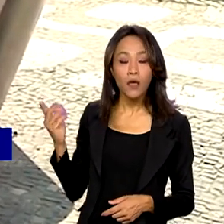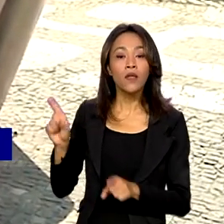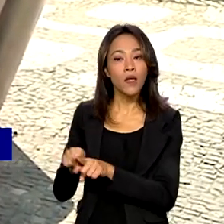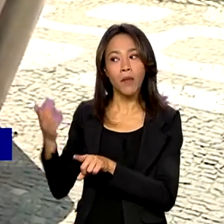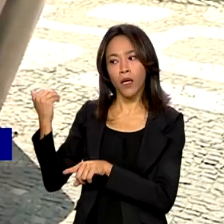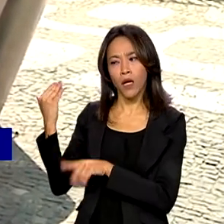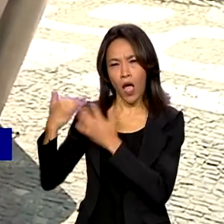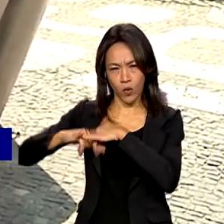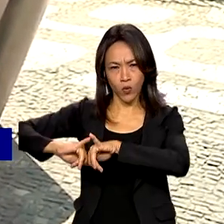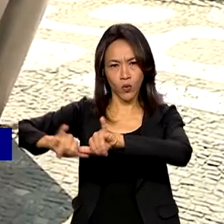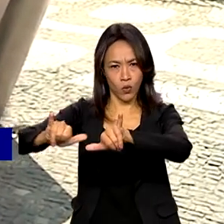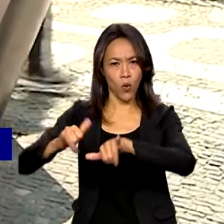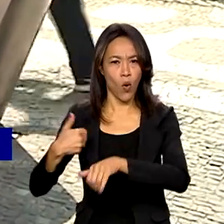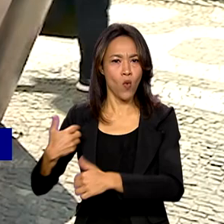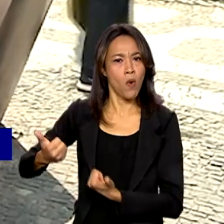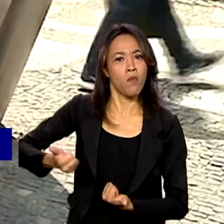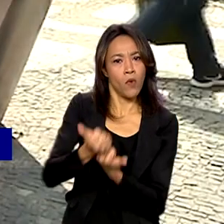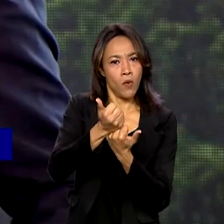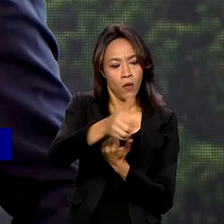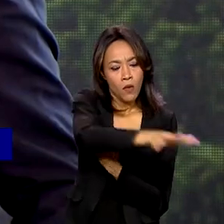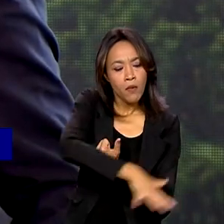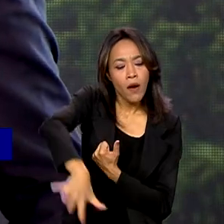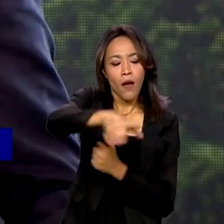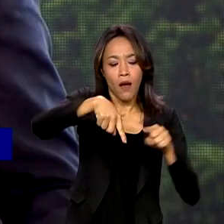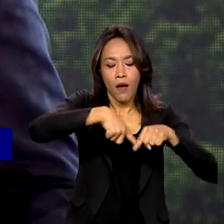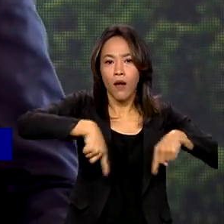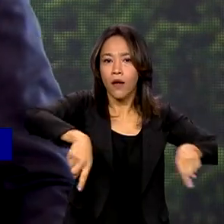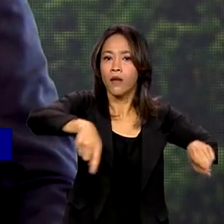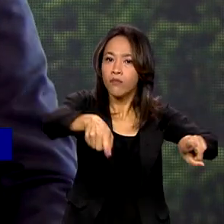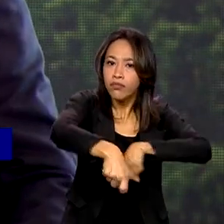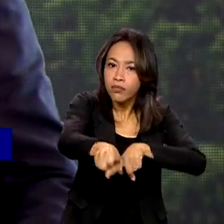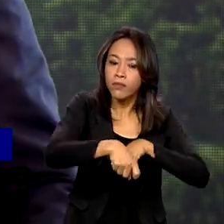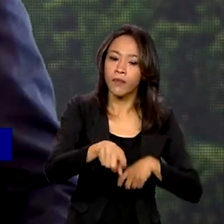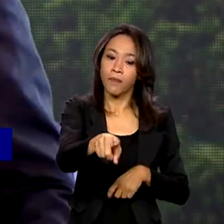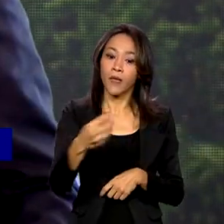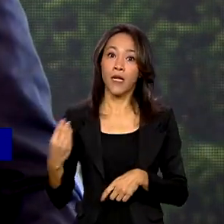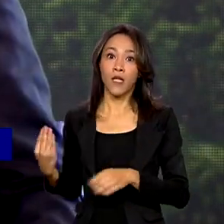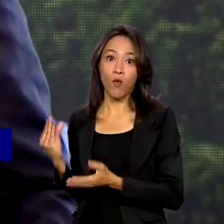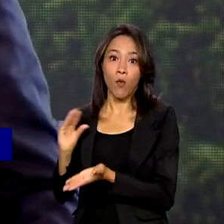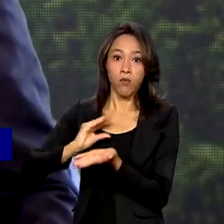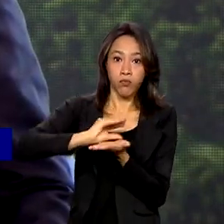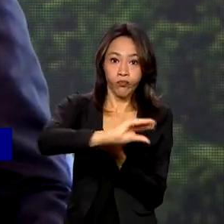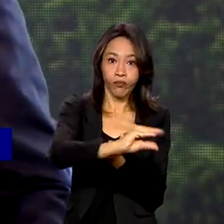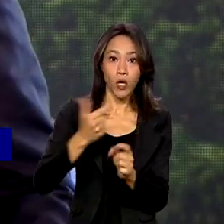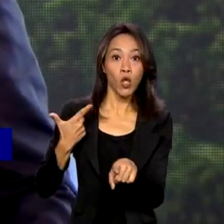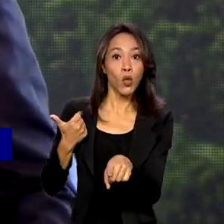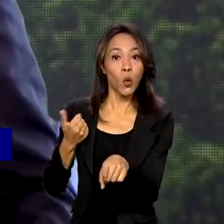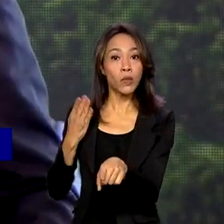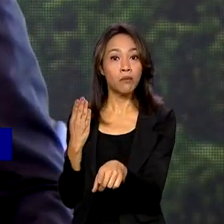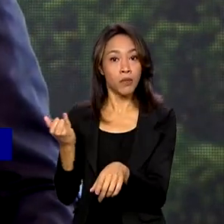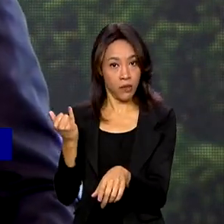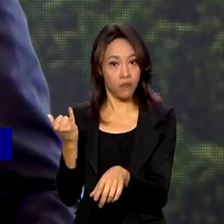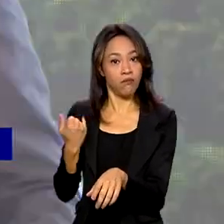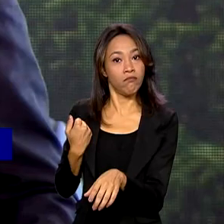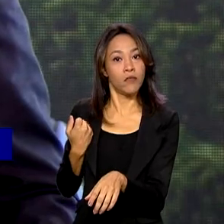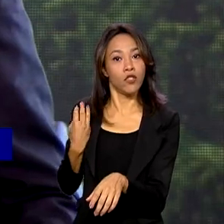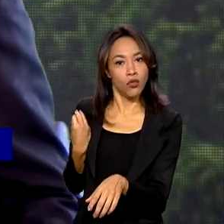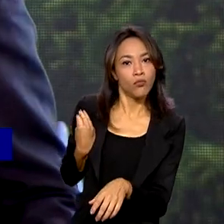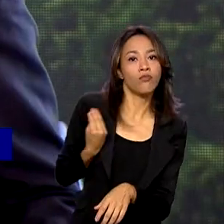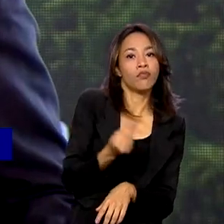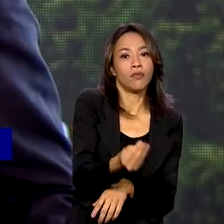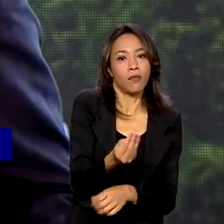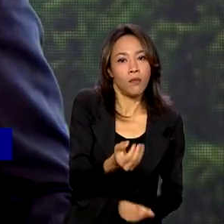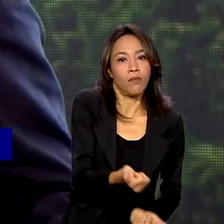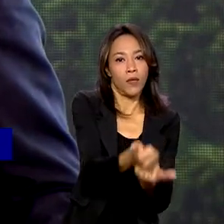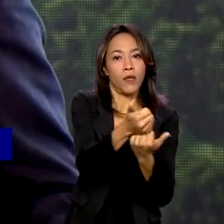anunciou grande aporte ao setor agrícola. Nós estamos colocando 12 bilhões de recursos próprios no plano safra deste ano, com uma